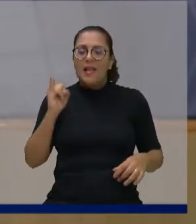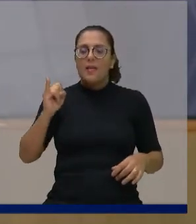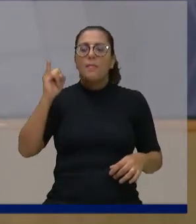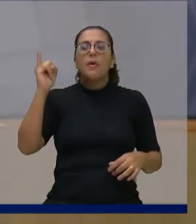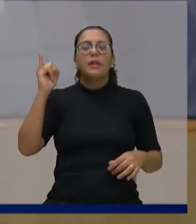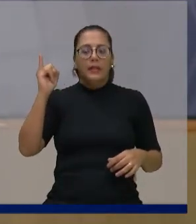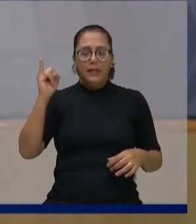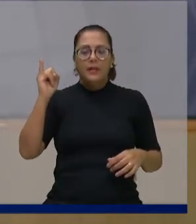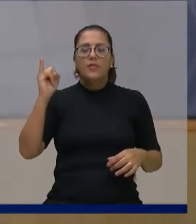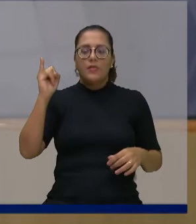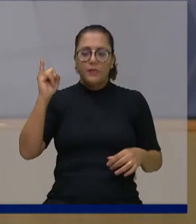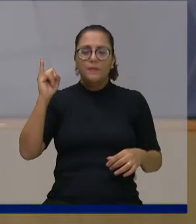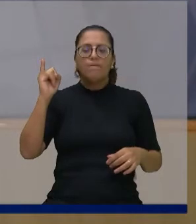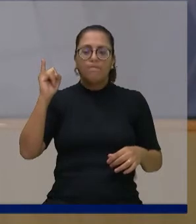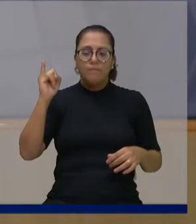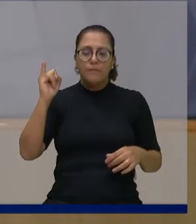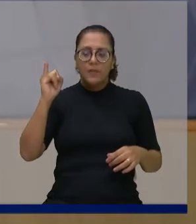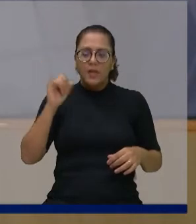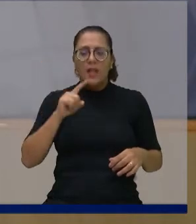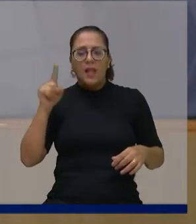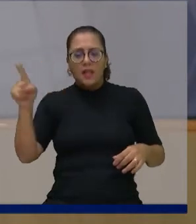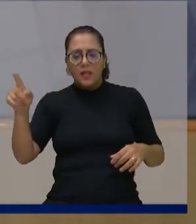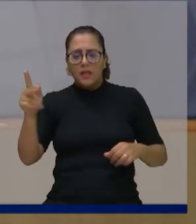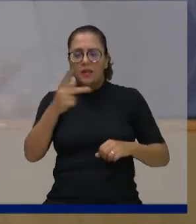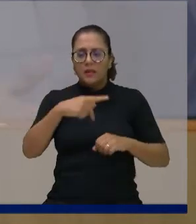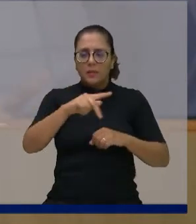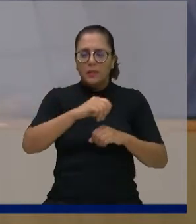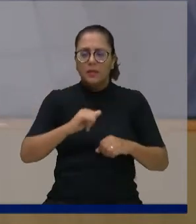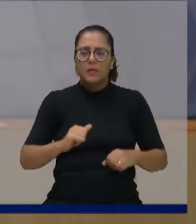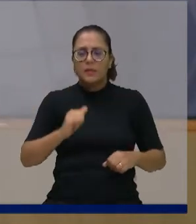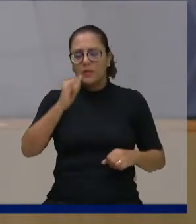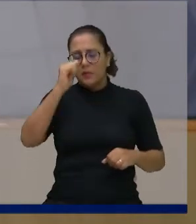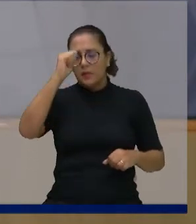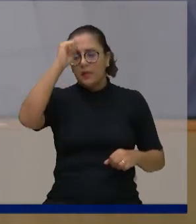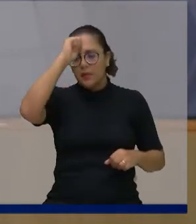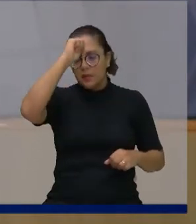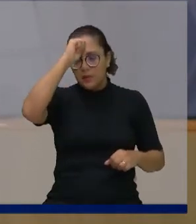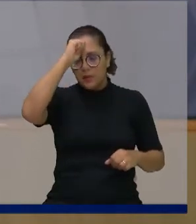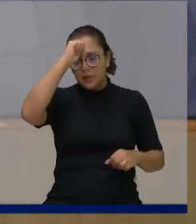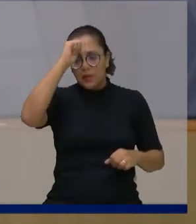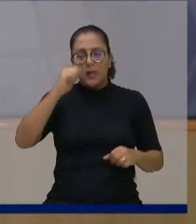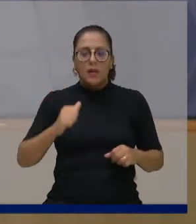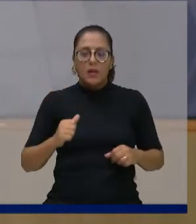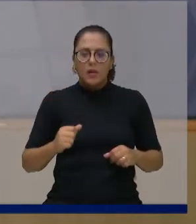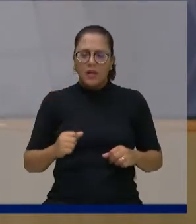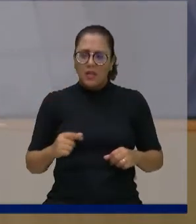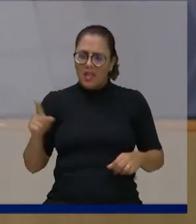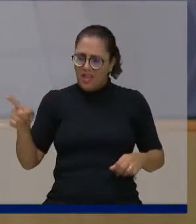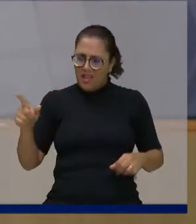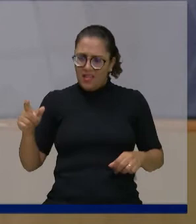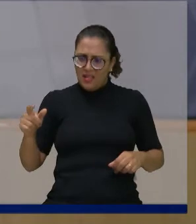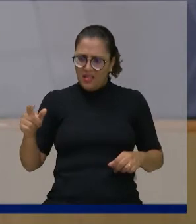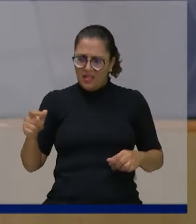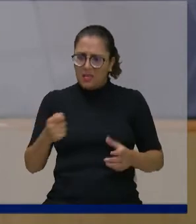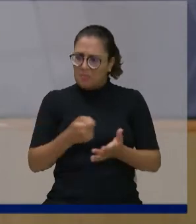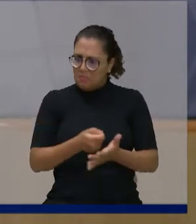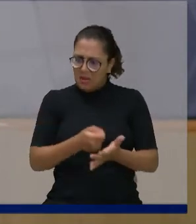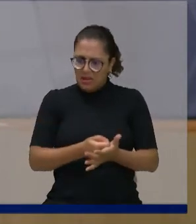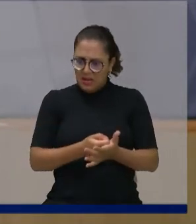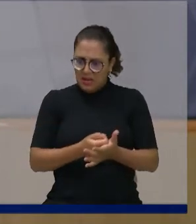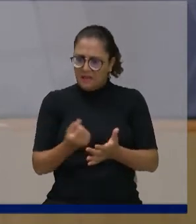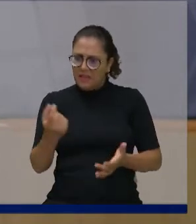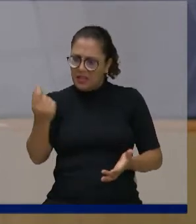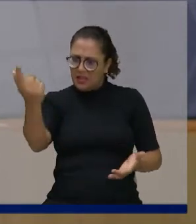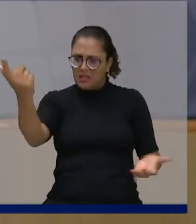importante, um representante sim lá na Índia. Agora, é justo ele pagar também do bolso dele? É justo?